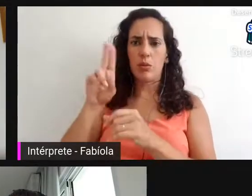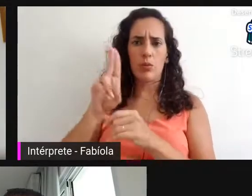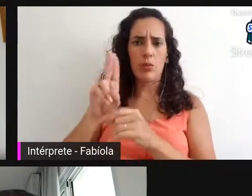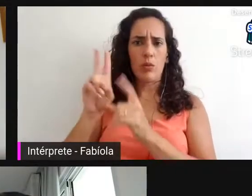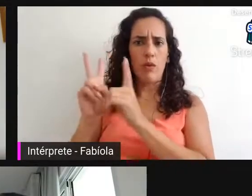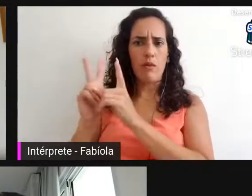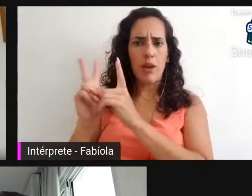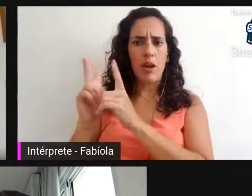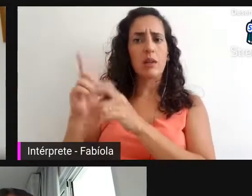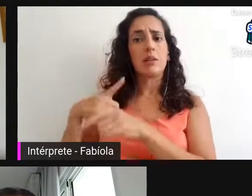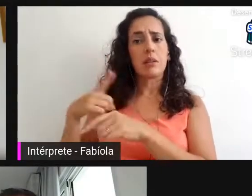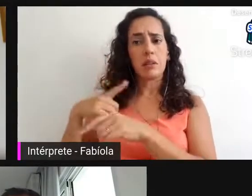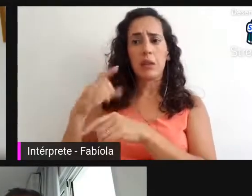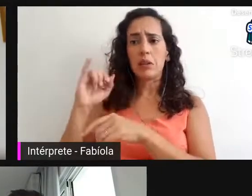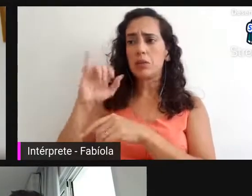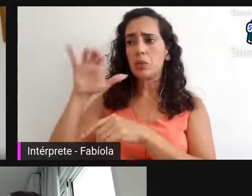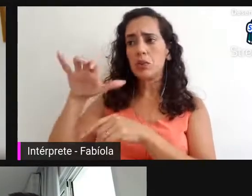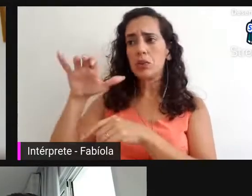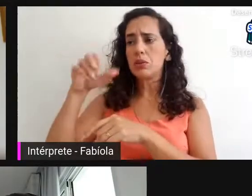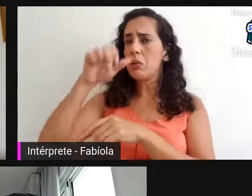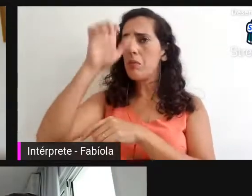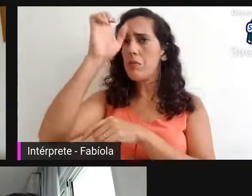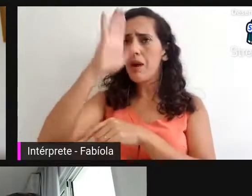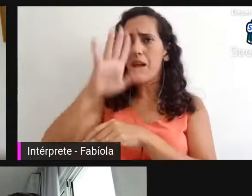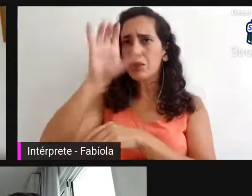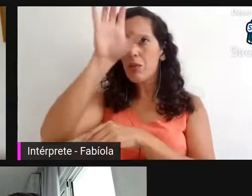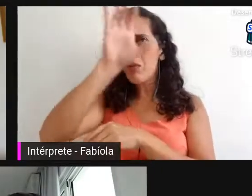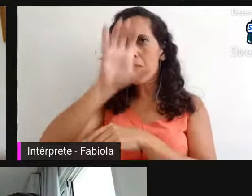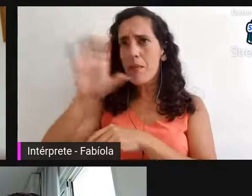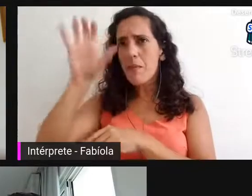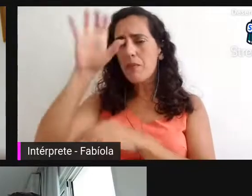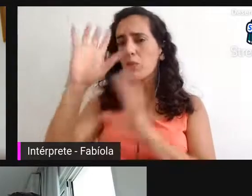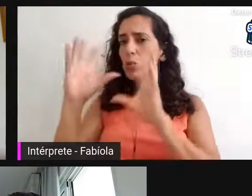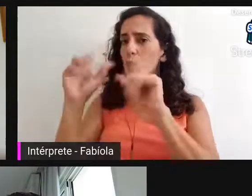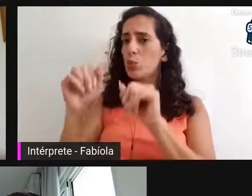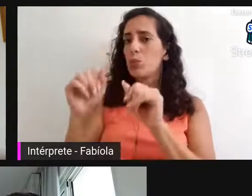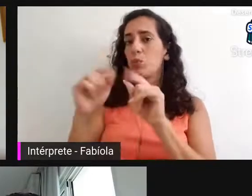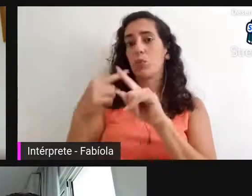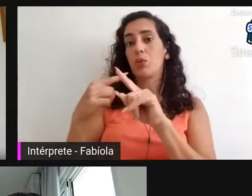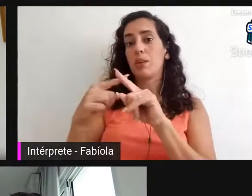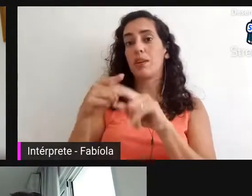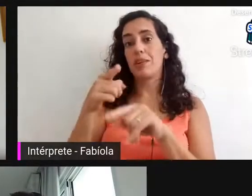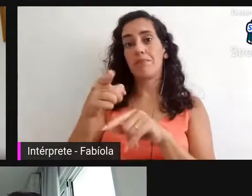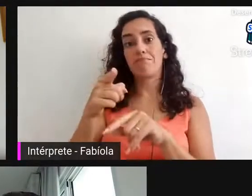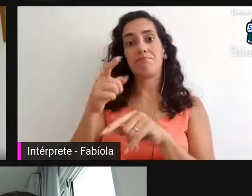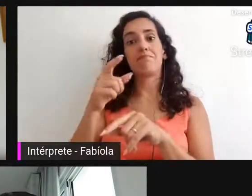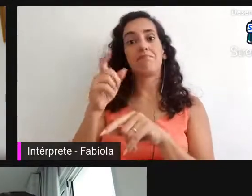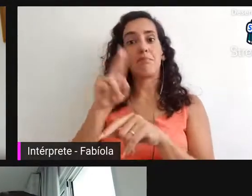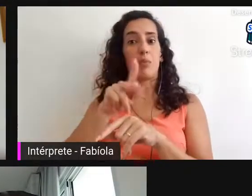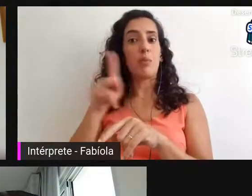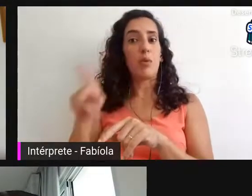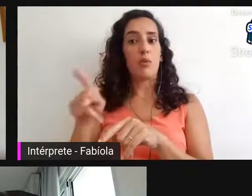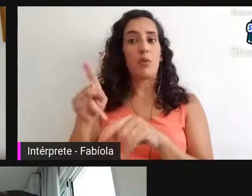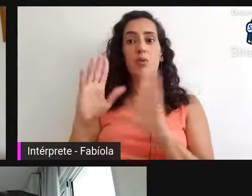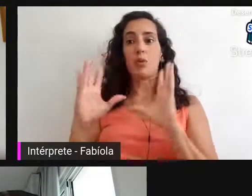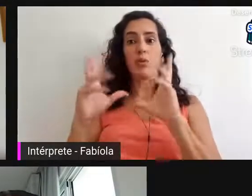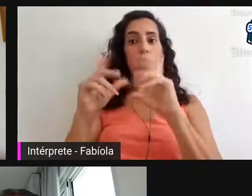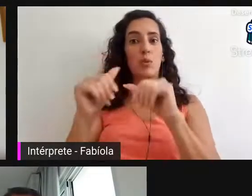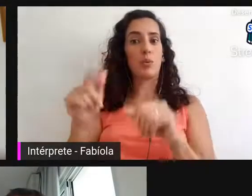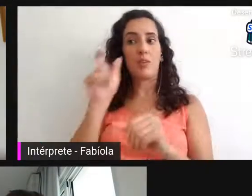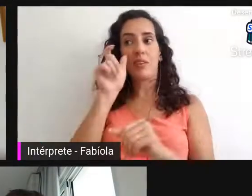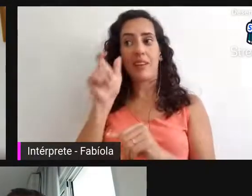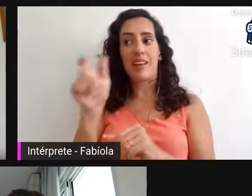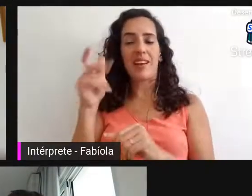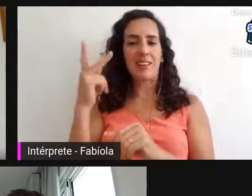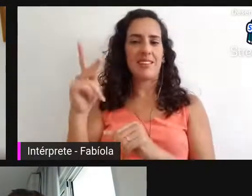instituições espalhadas de norte a sul do Brasil, o que revela um interesse muito interessante, importante, do